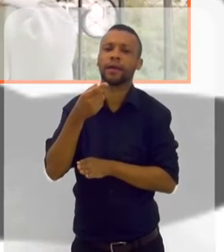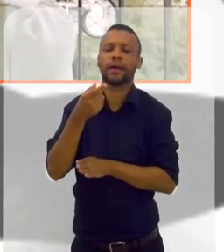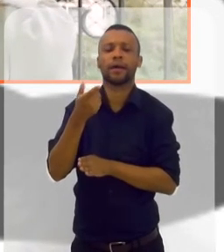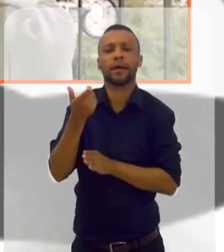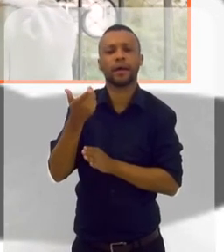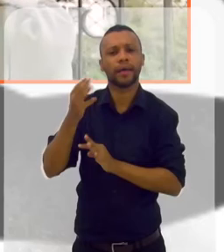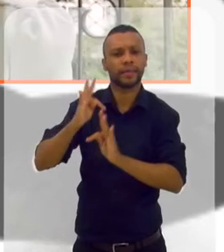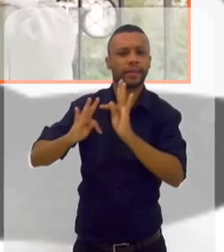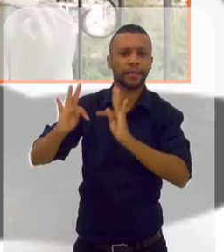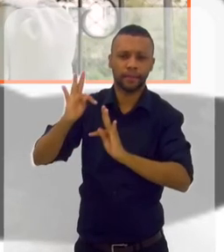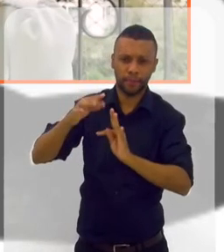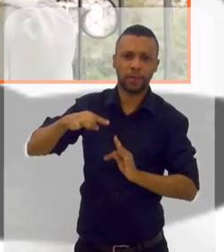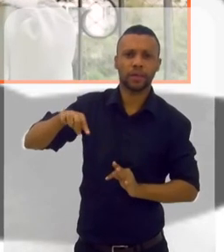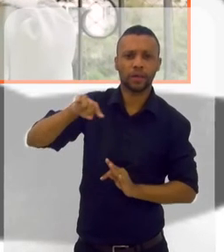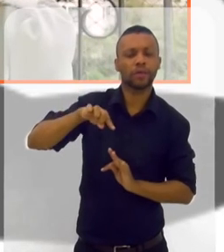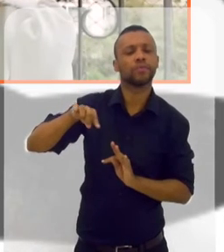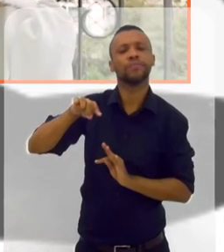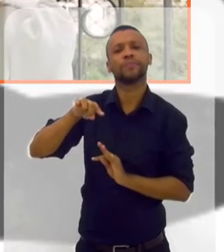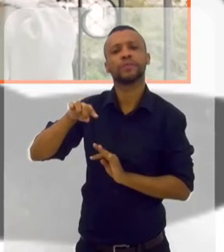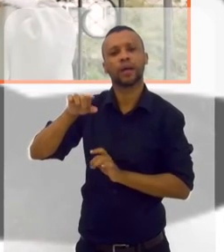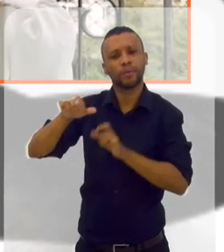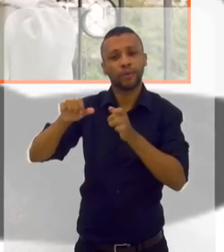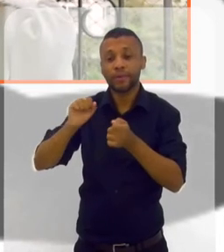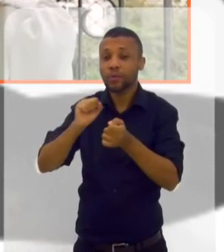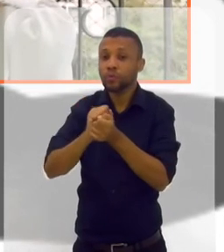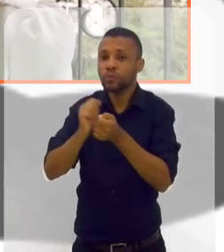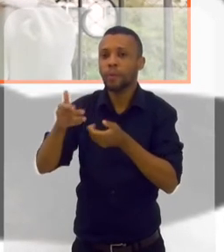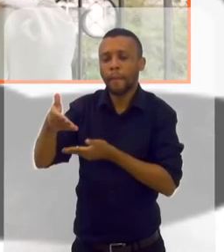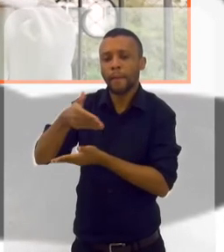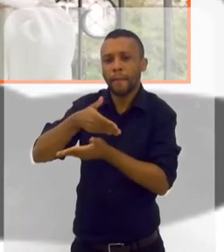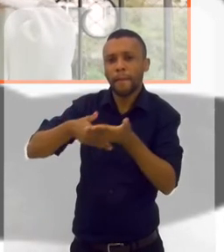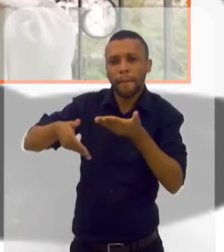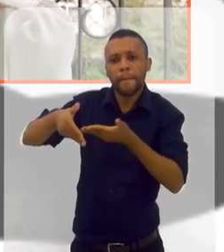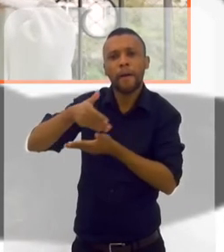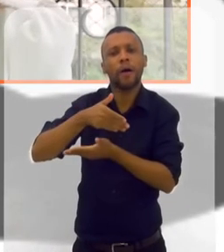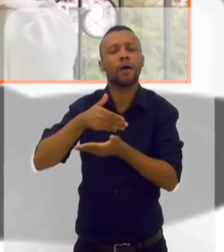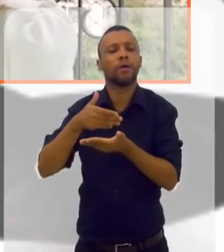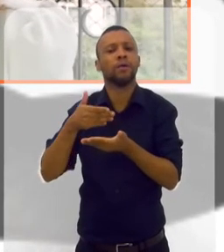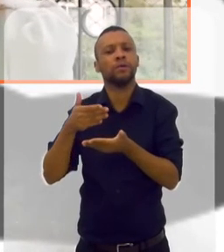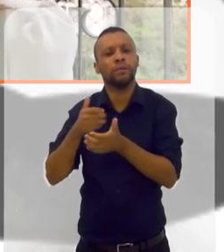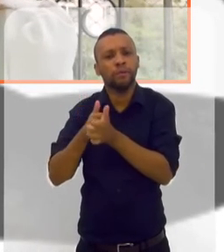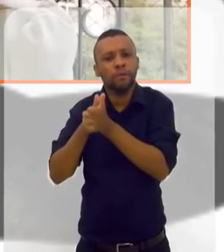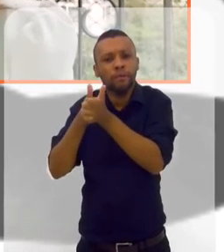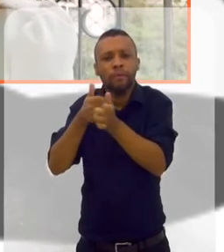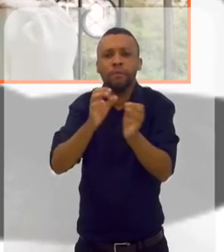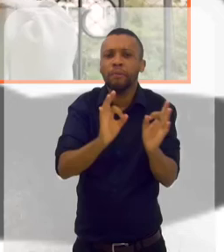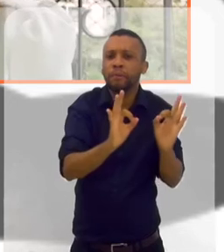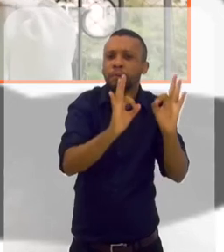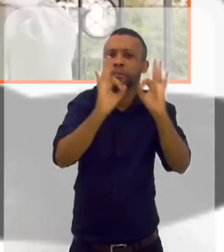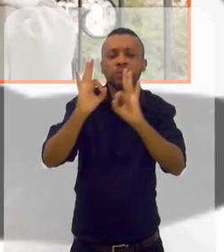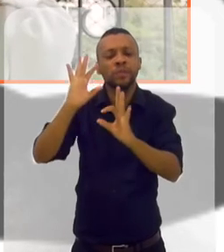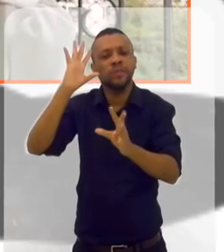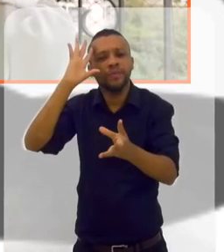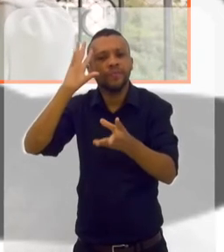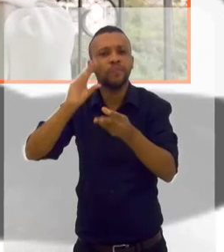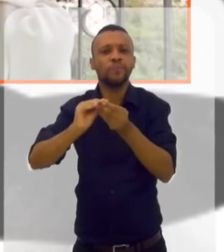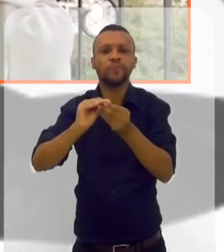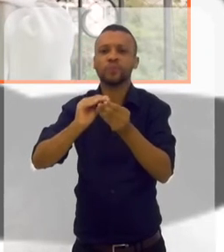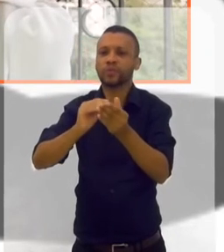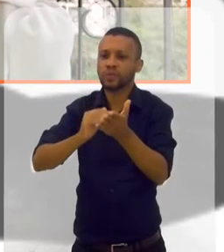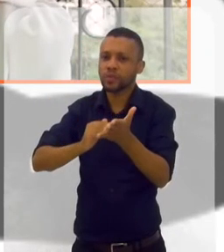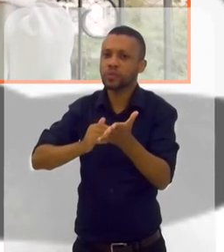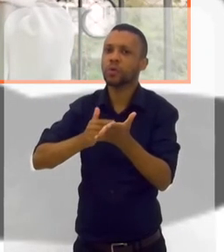experimentar. Eu acho que as pessoas que estiveram junto conosco aqui, que fecharam os olhos e que foram acompanhando e